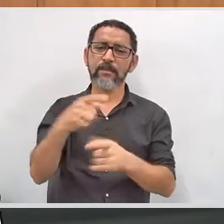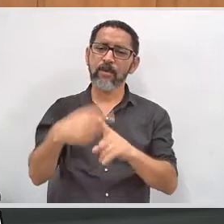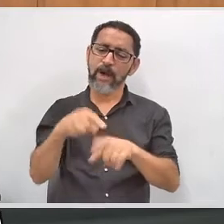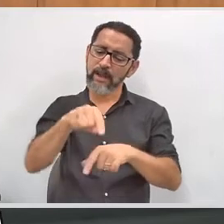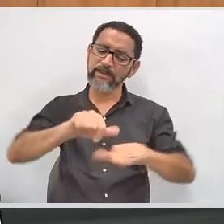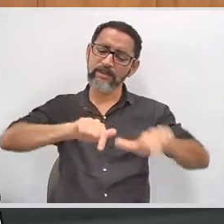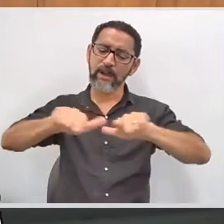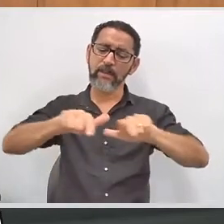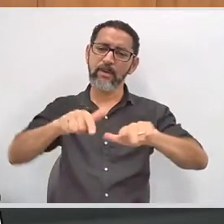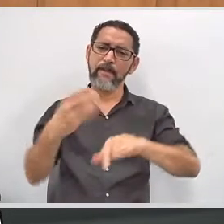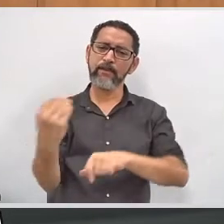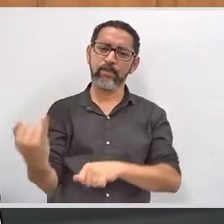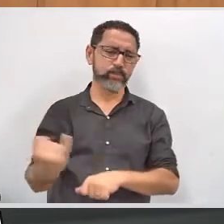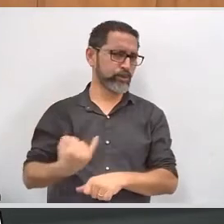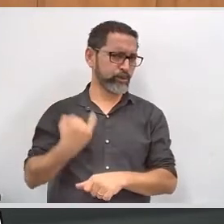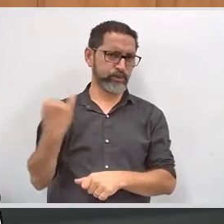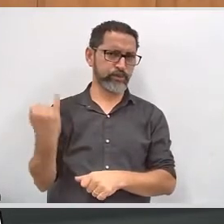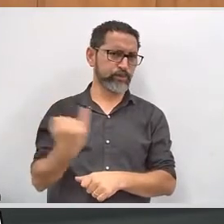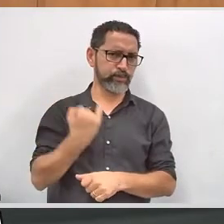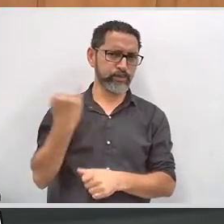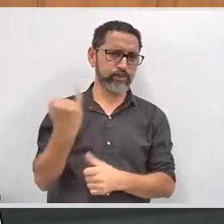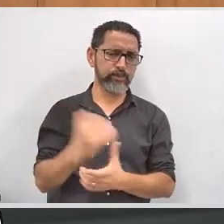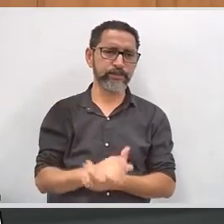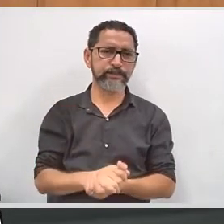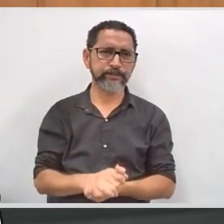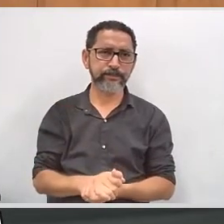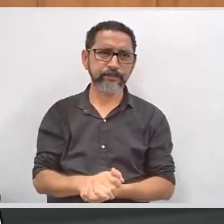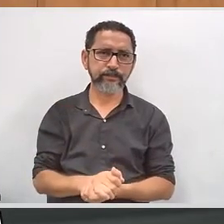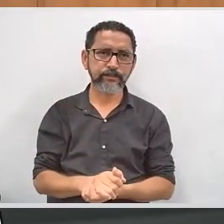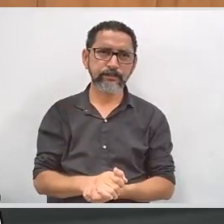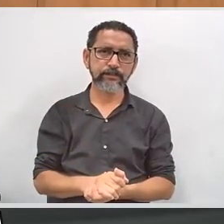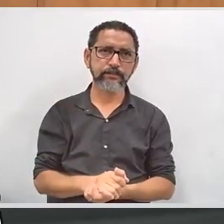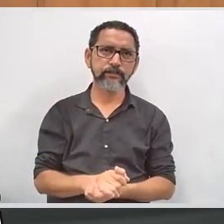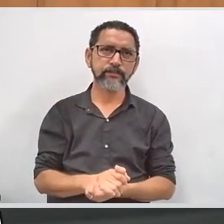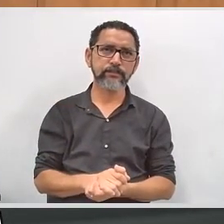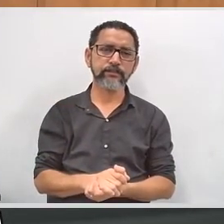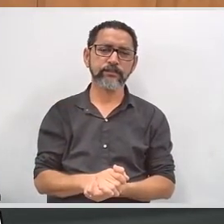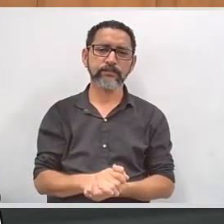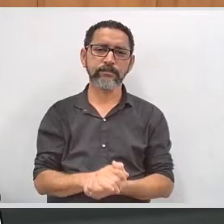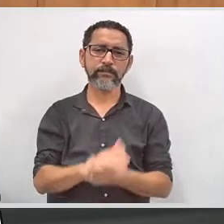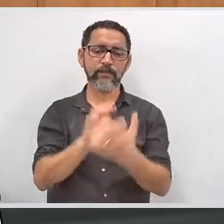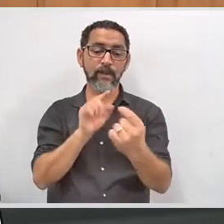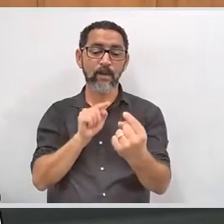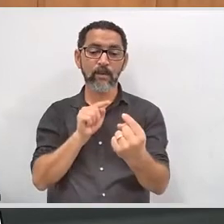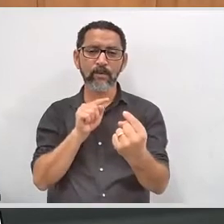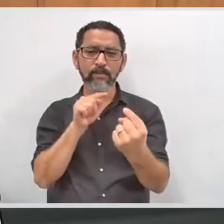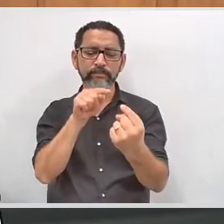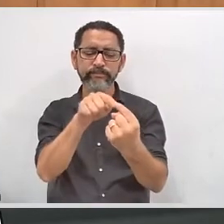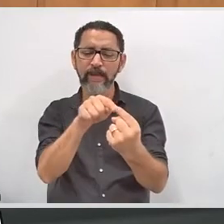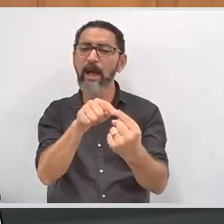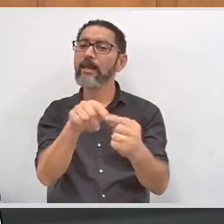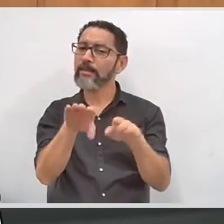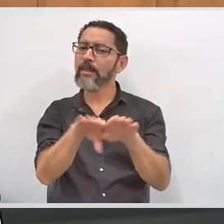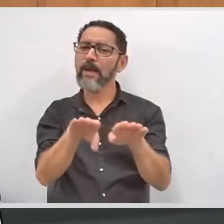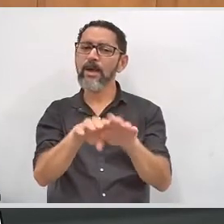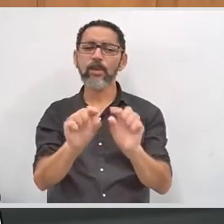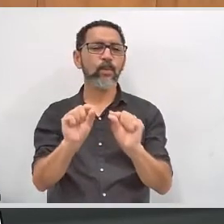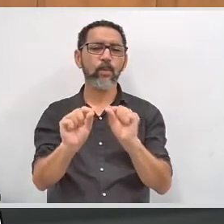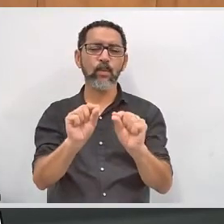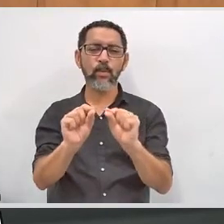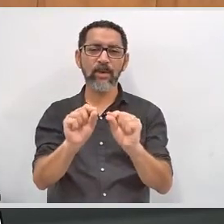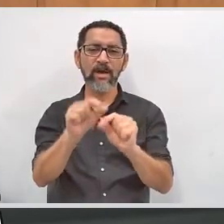tão importante. Atenção e cuidado ao servidor com foco no servidor deficiente,